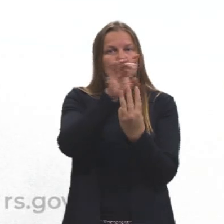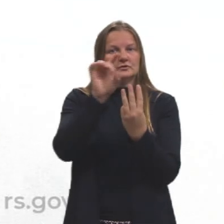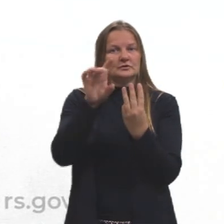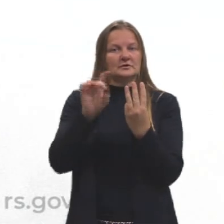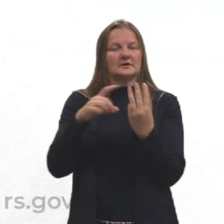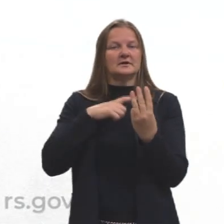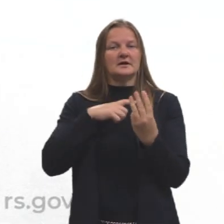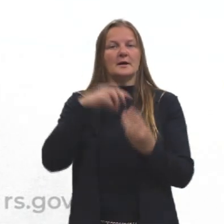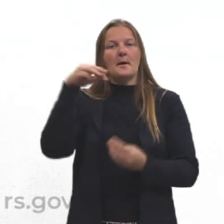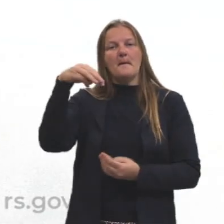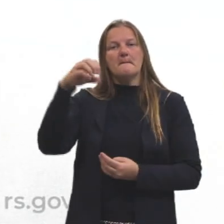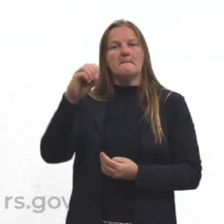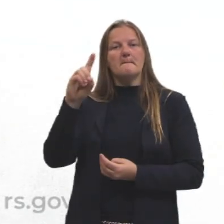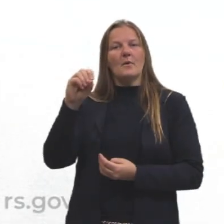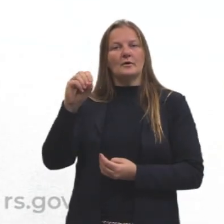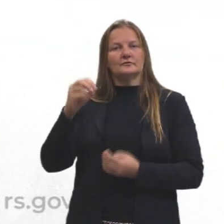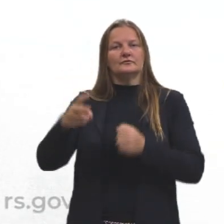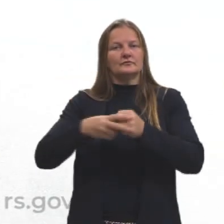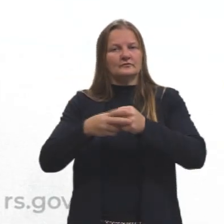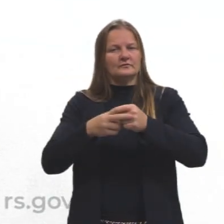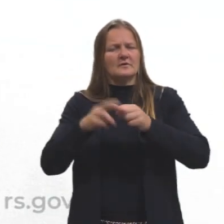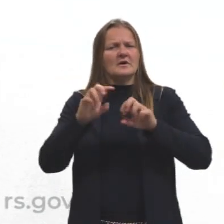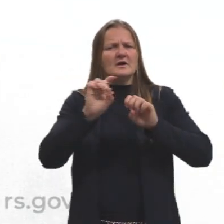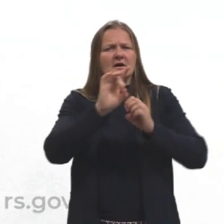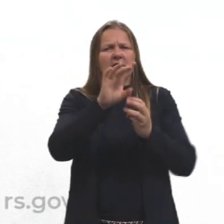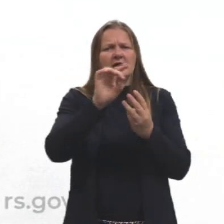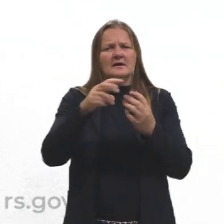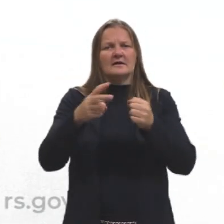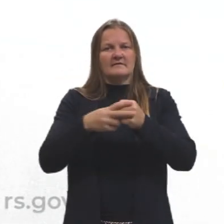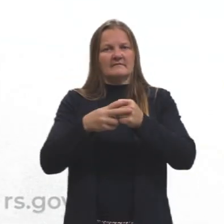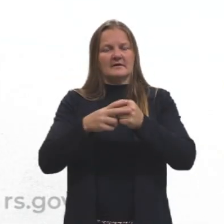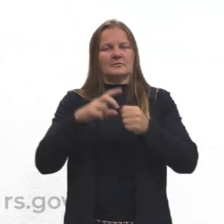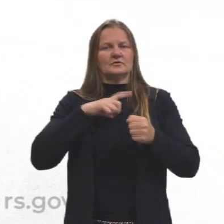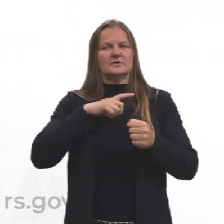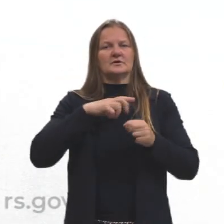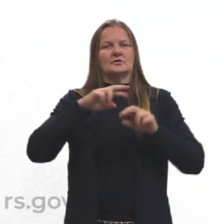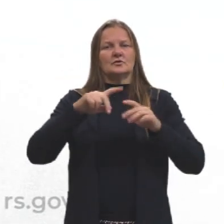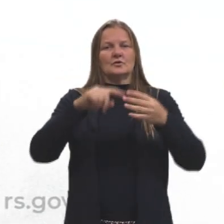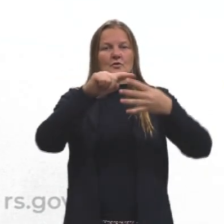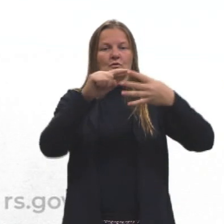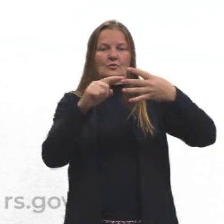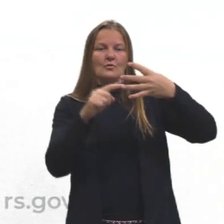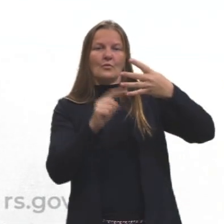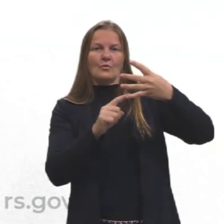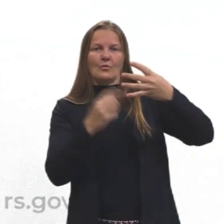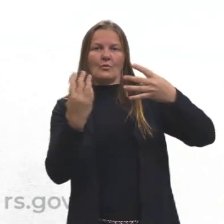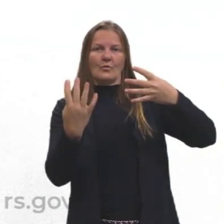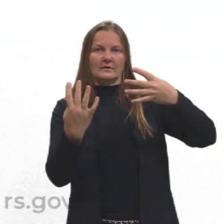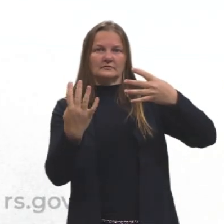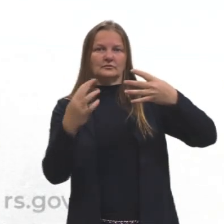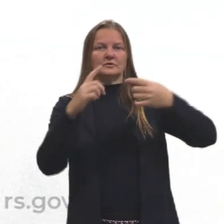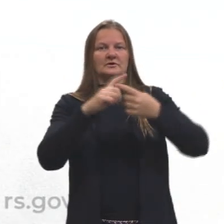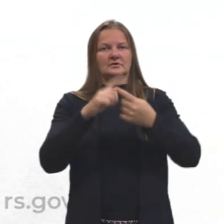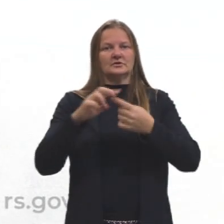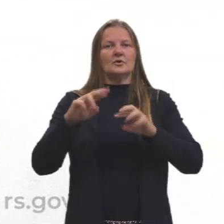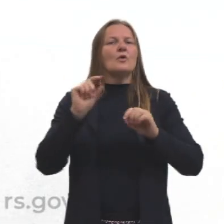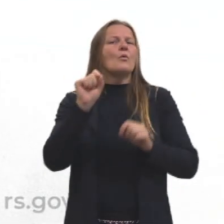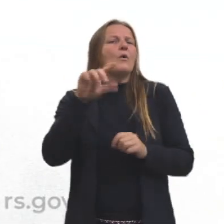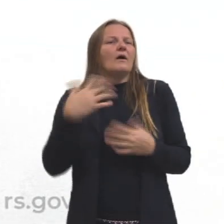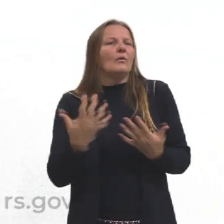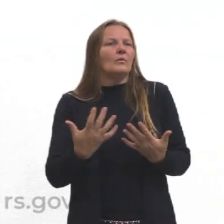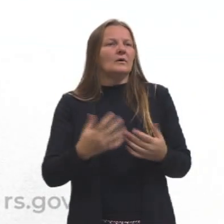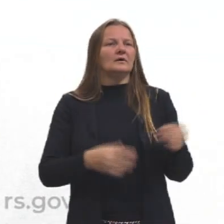modo verbal. Na verdade, cada verbo, cada tempo verbal tem quatro modos verbais. Quais são esses modos